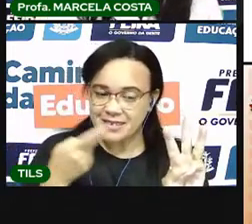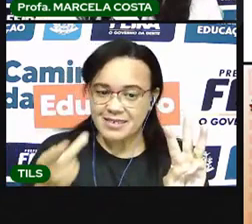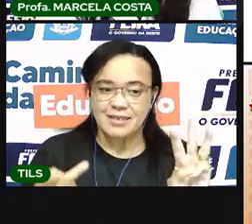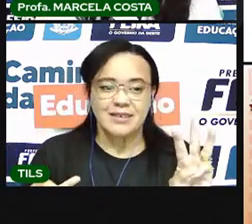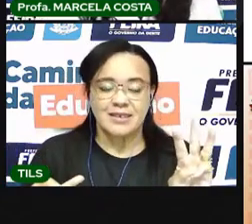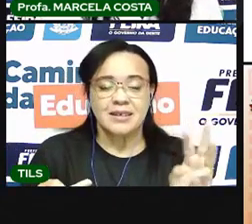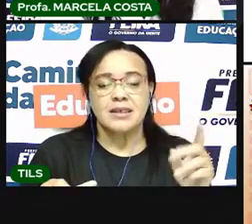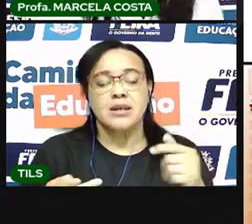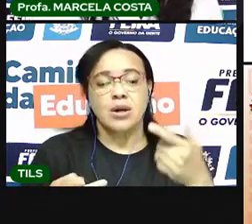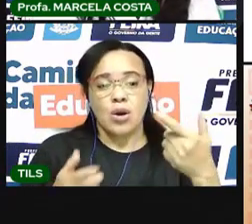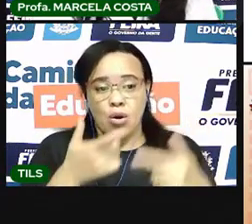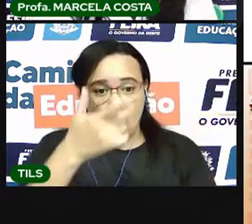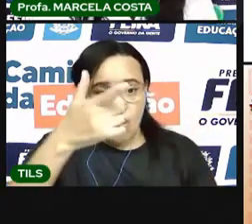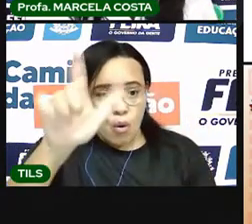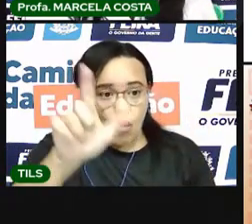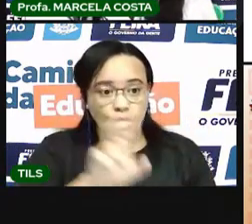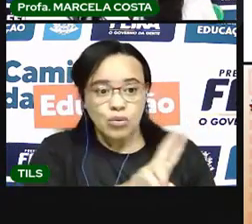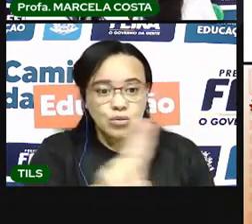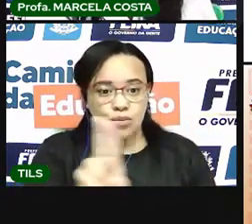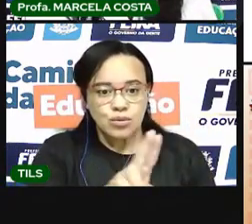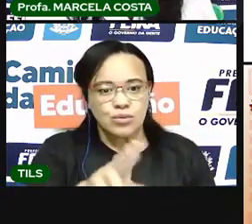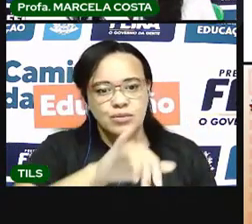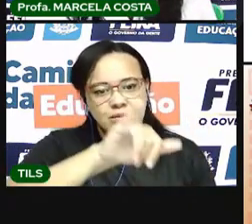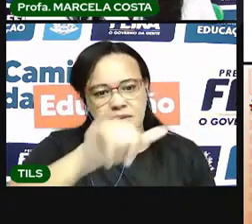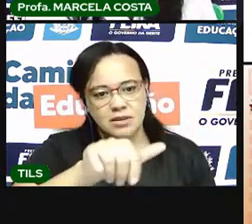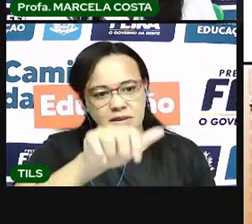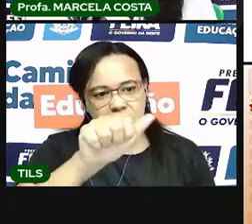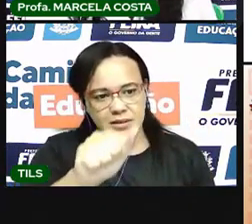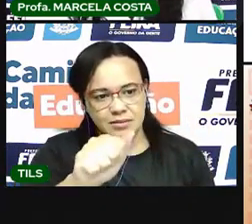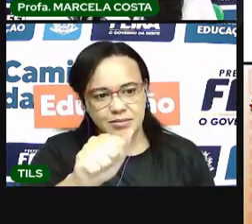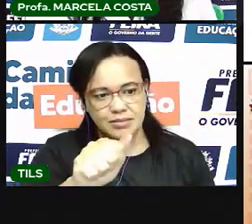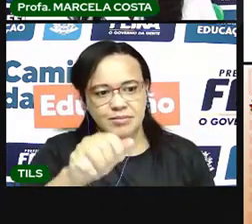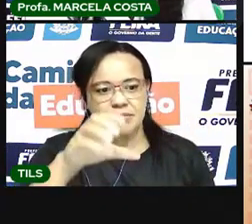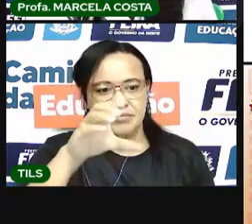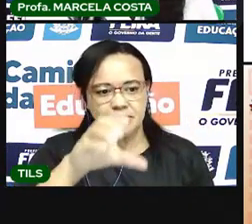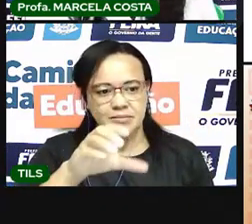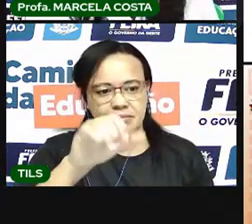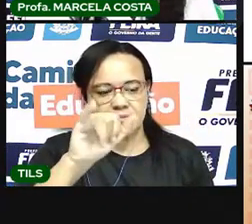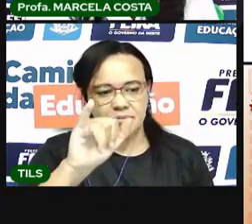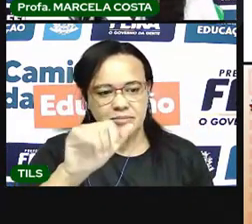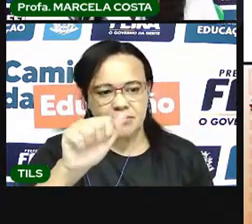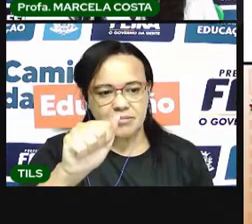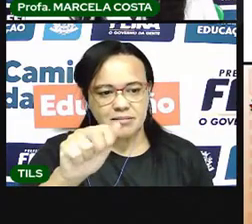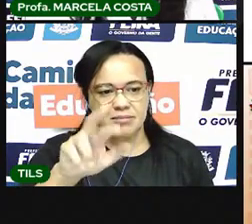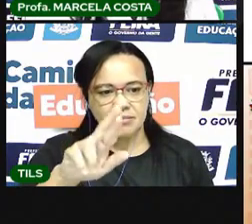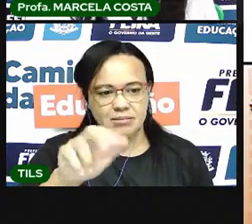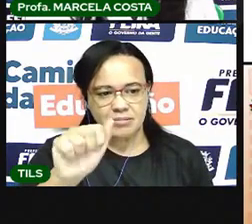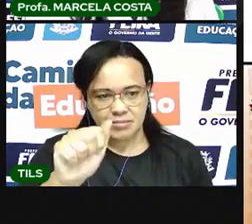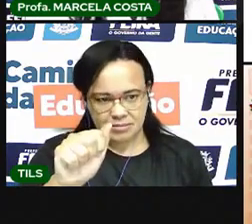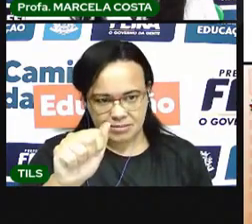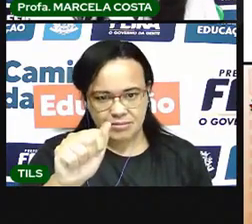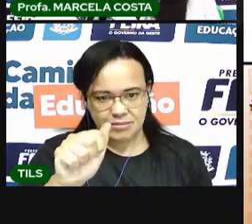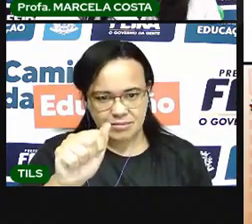E Jaceara. Ó, Jaceara.